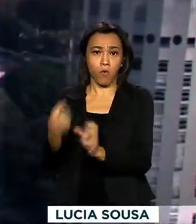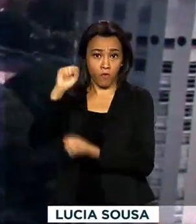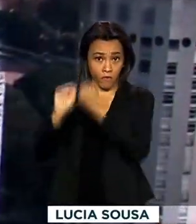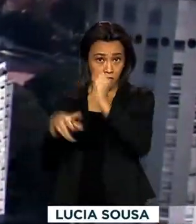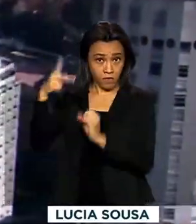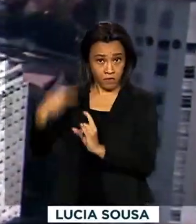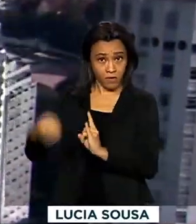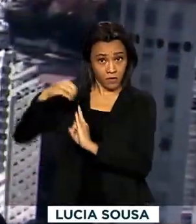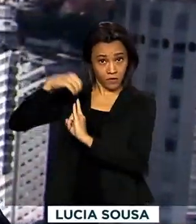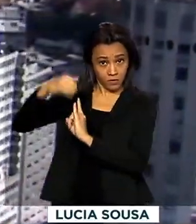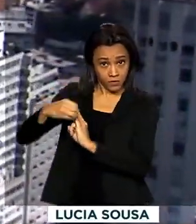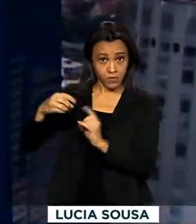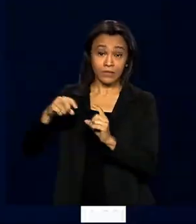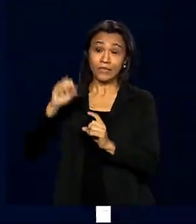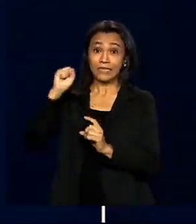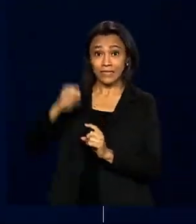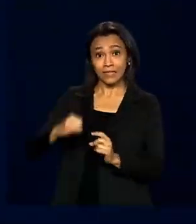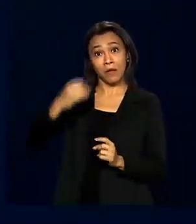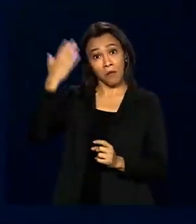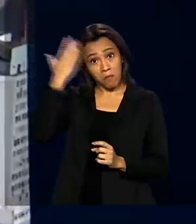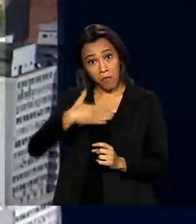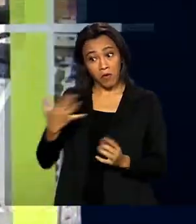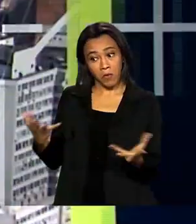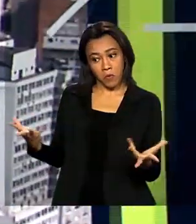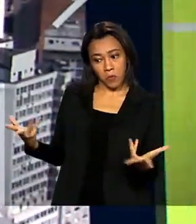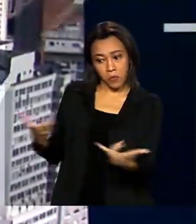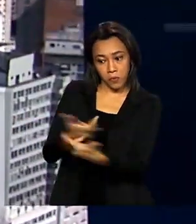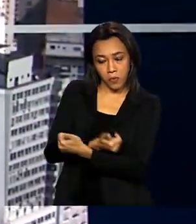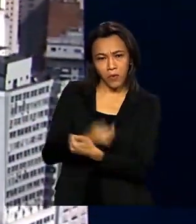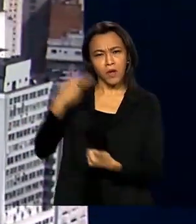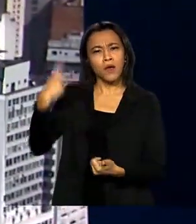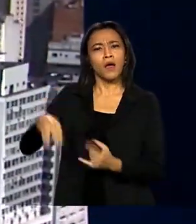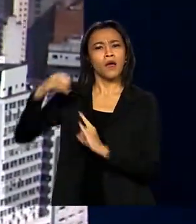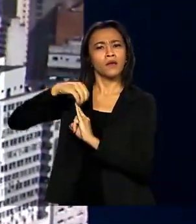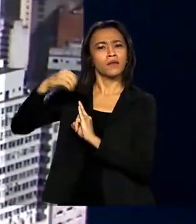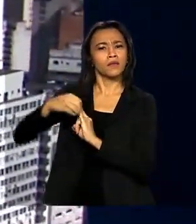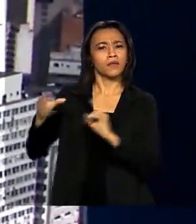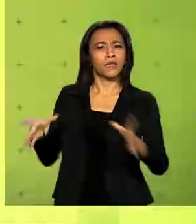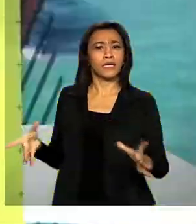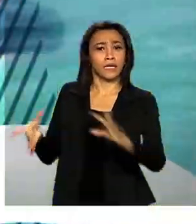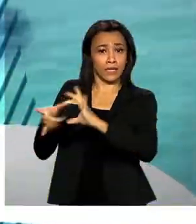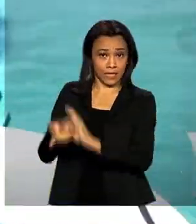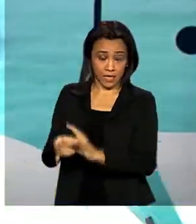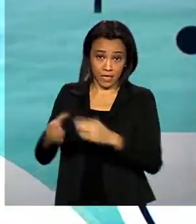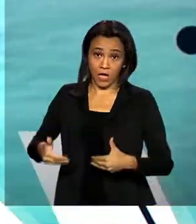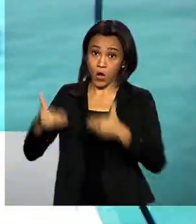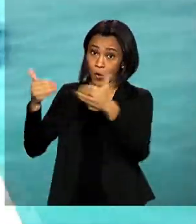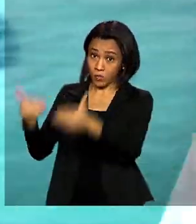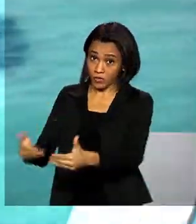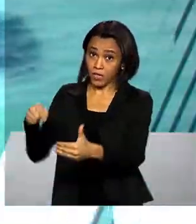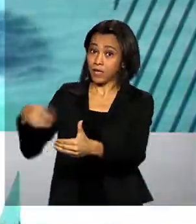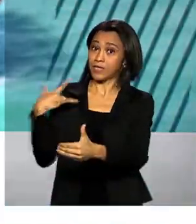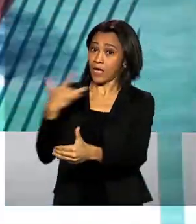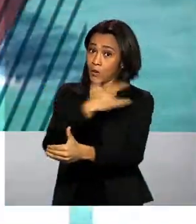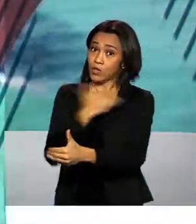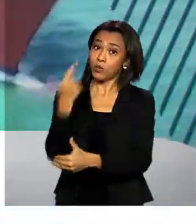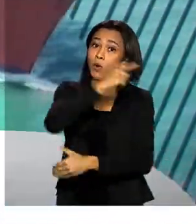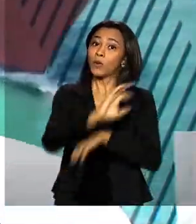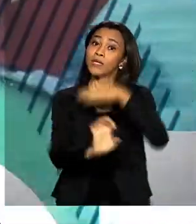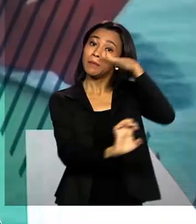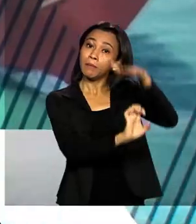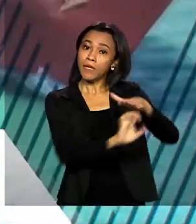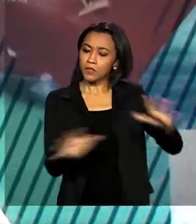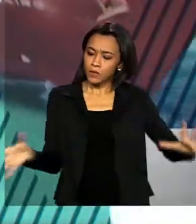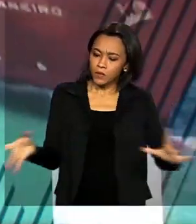Oswaldo Cruz, caso seja comprovada a sua eficácia. A Fiocruz, do Ministério da Saúde e a AstraZeneca assinaram um documento que